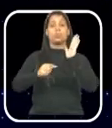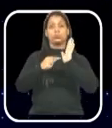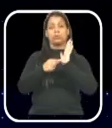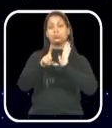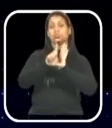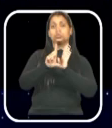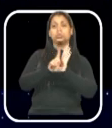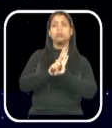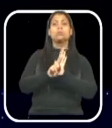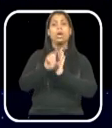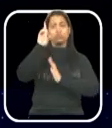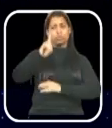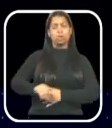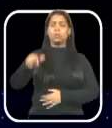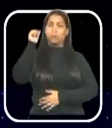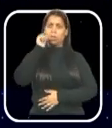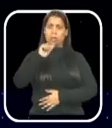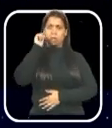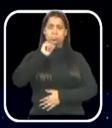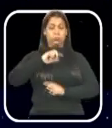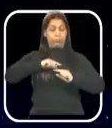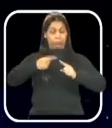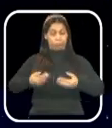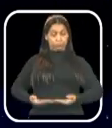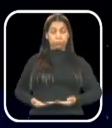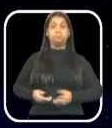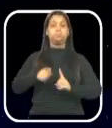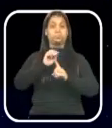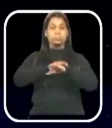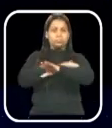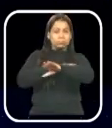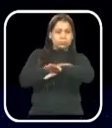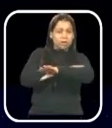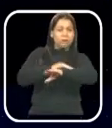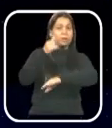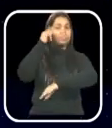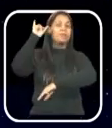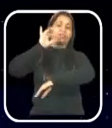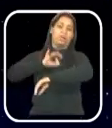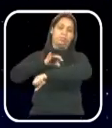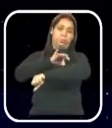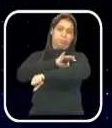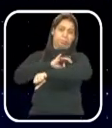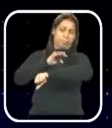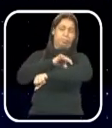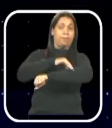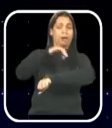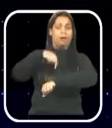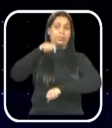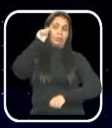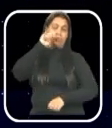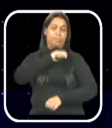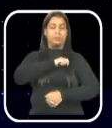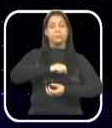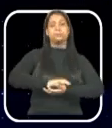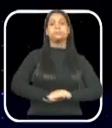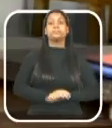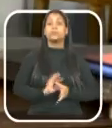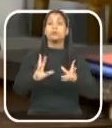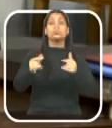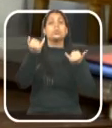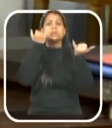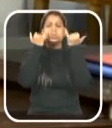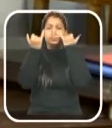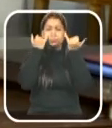projeto que assegura direito às gestantes de receberem repelentes para o mosquito Aedes aegypti nos postos de saúde do município.